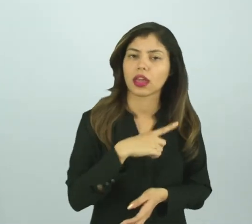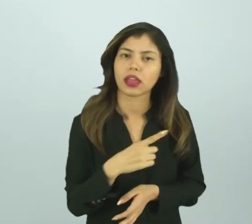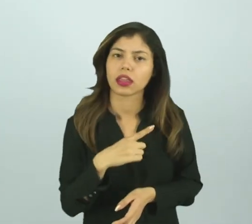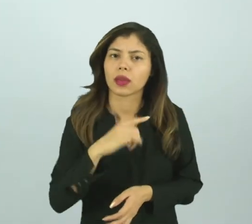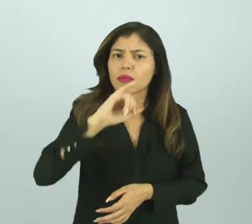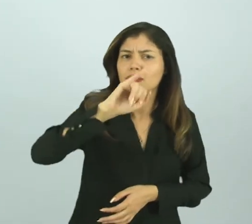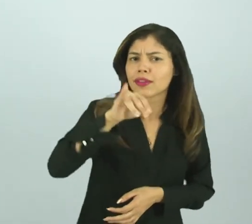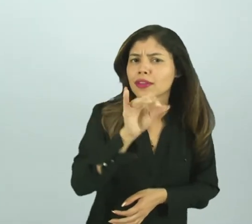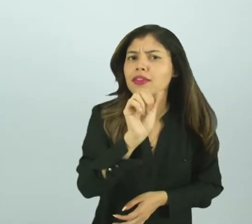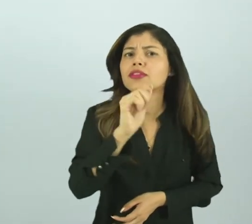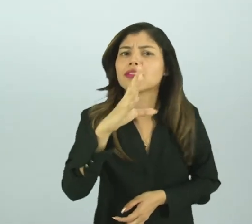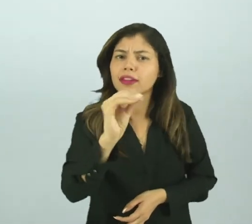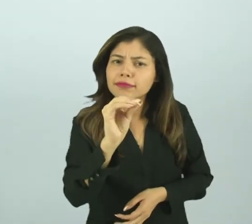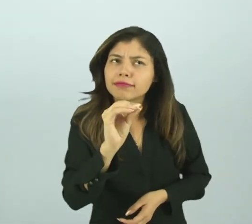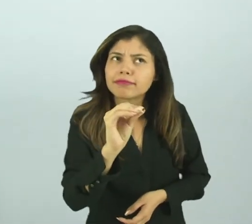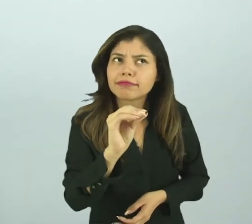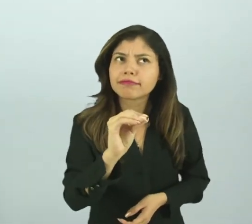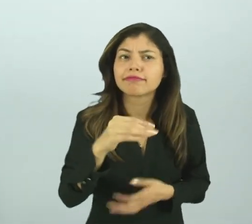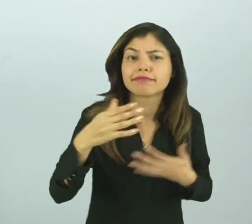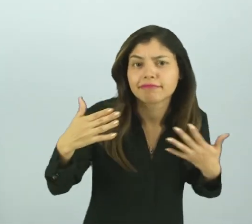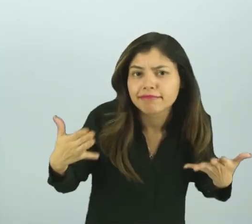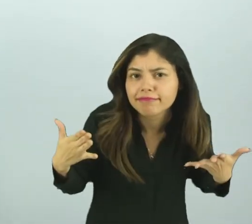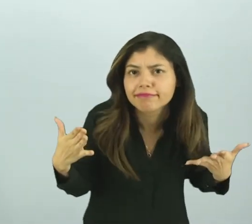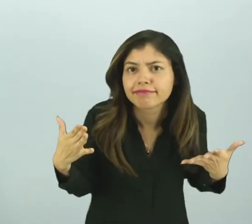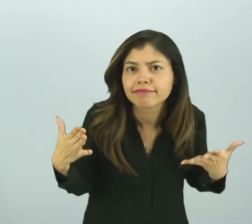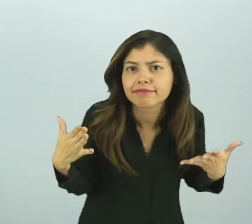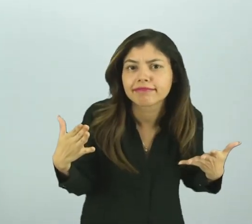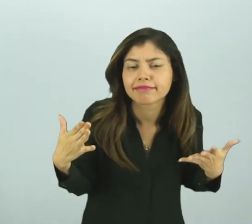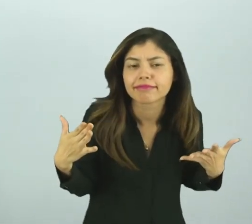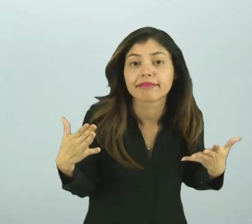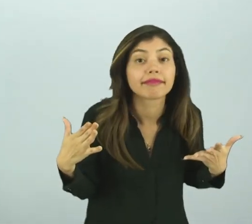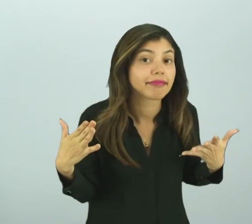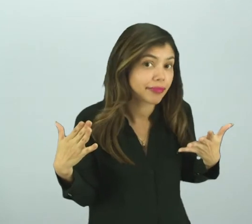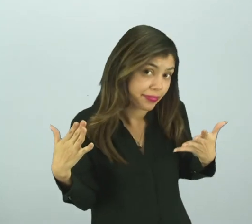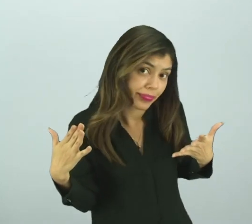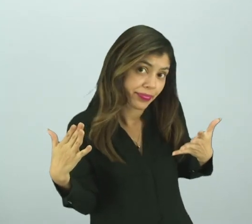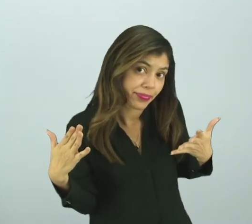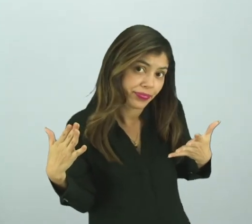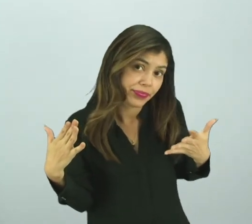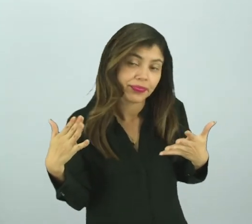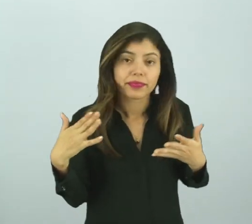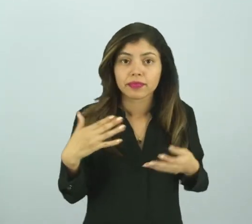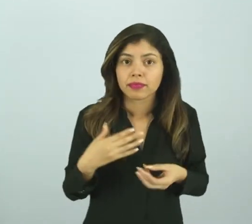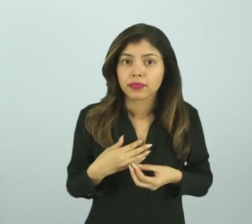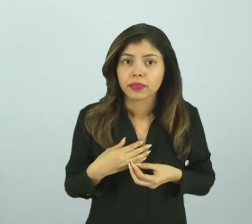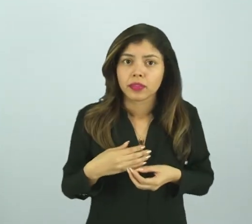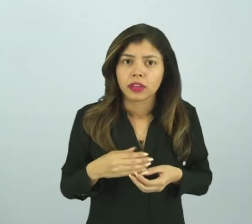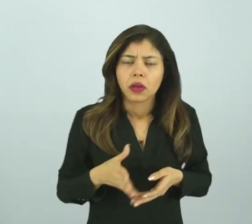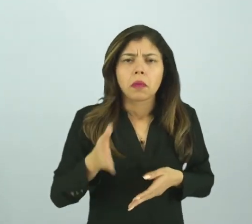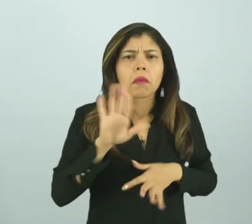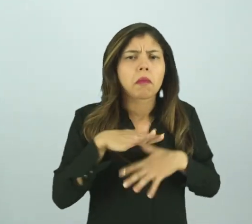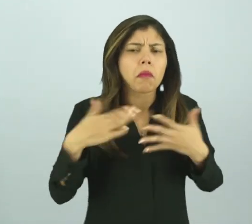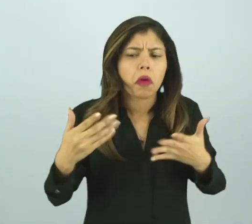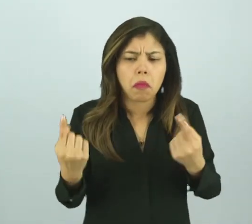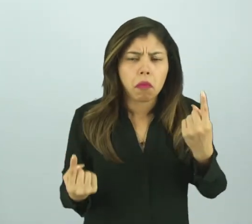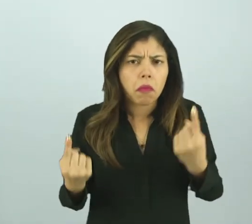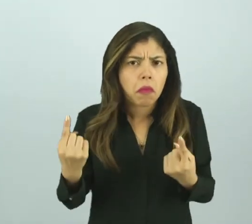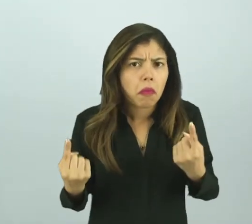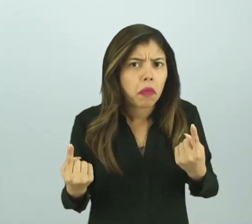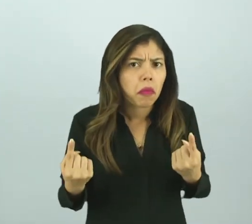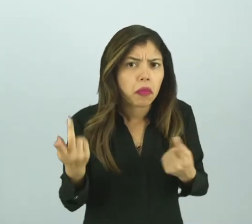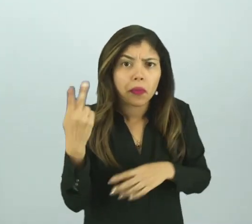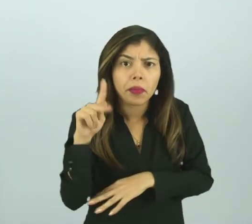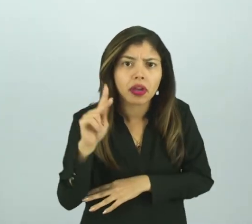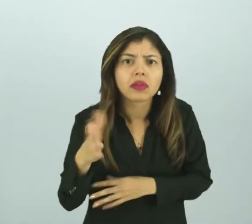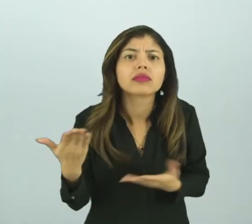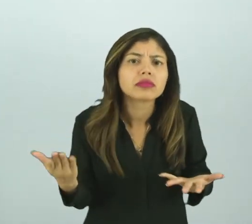João. E o João, ele está... Qual a parte do dia que ele está? Qual o período do